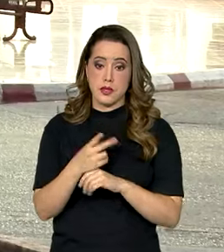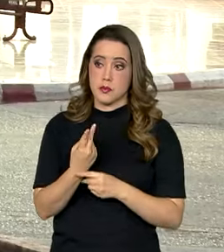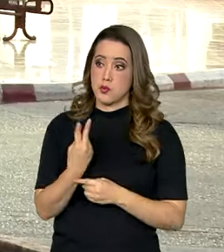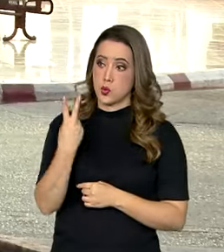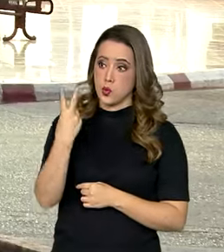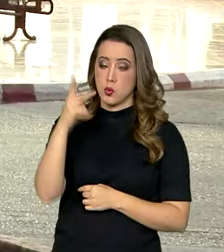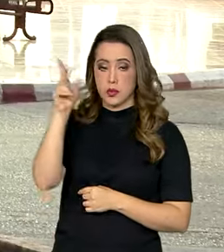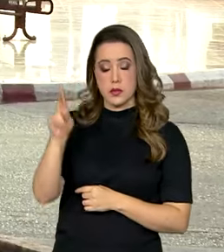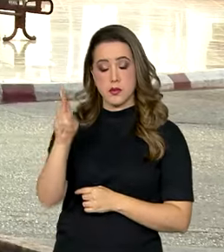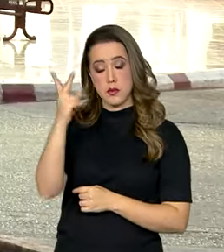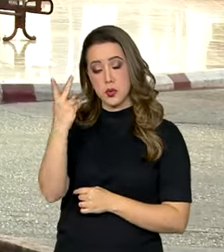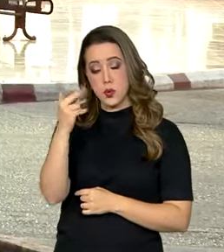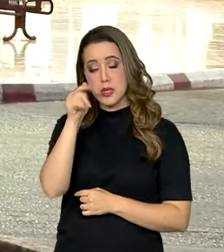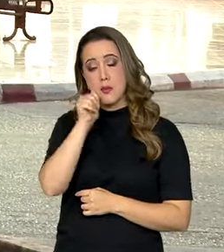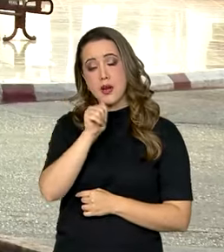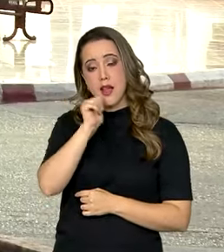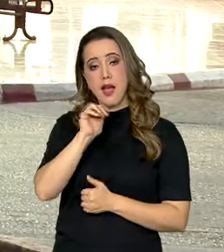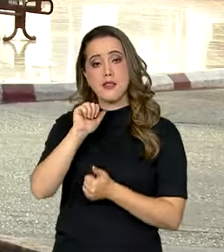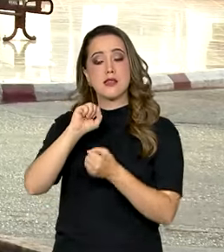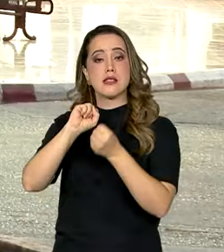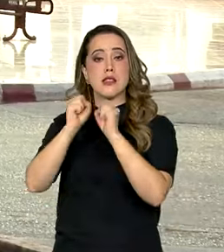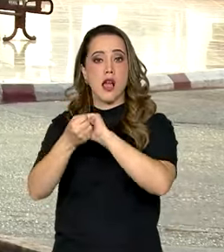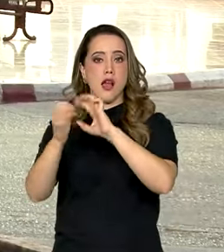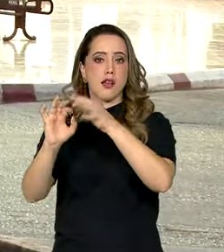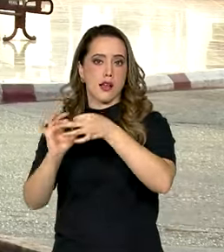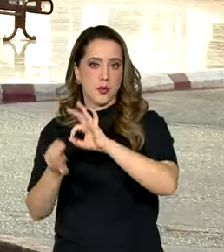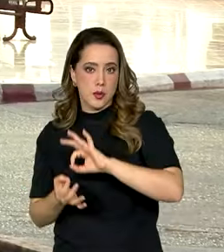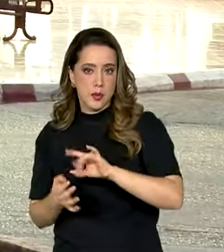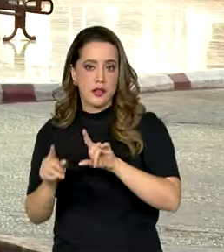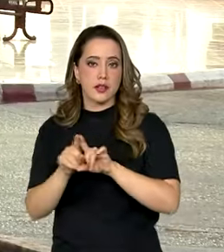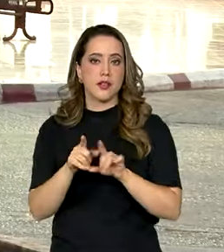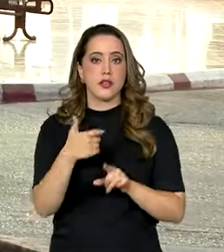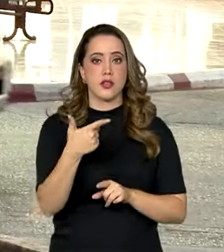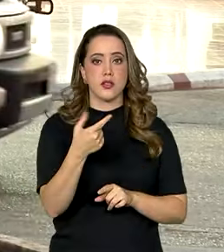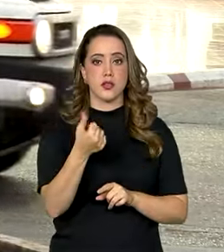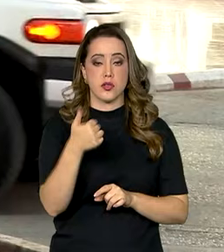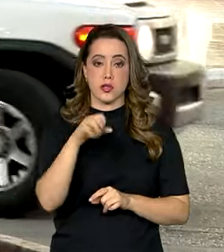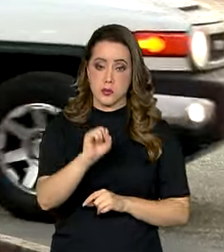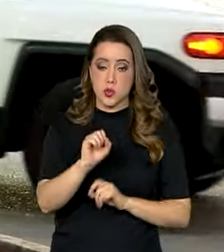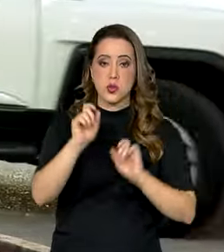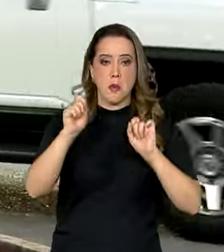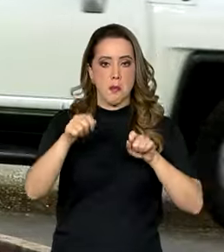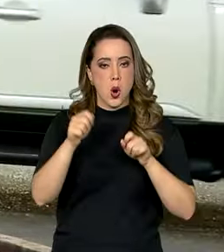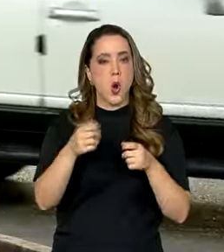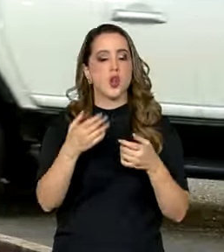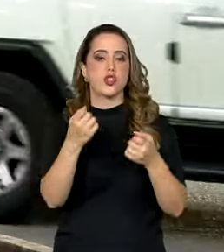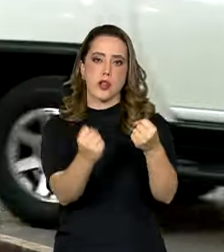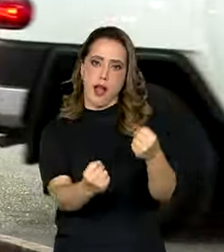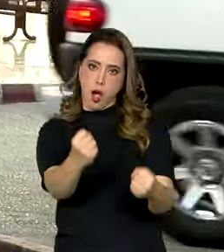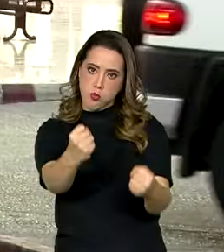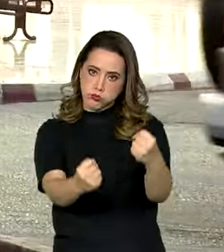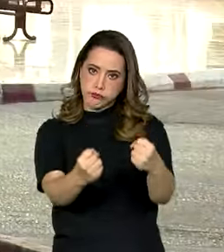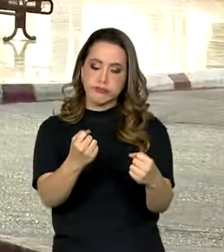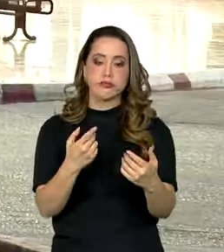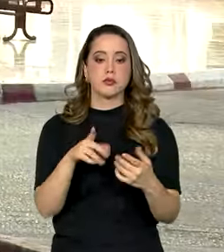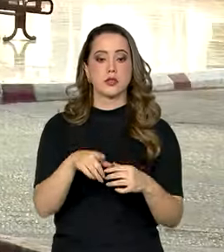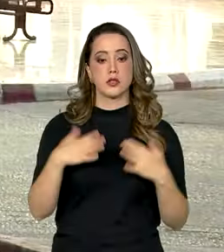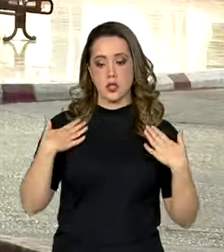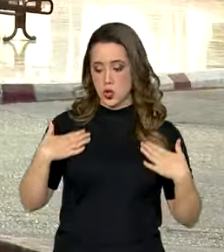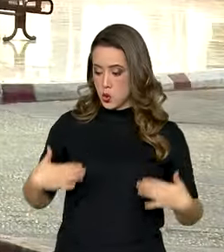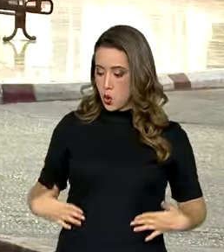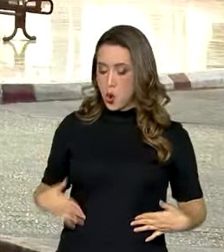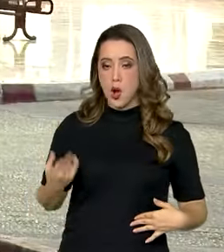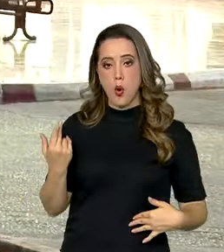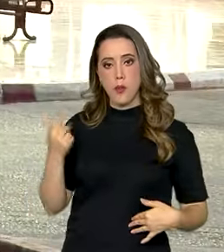Olimpíadas pela primeira vez. E em 2018, elas foram autorizadas a dirigir. A Abaia, essa vestimenta